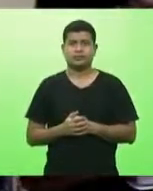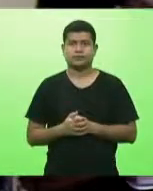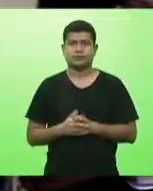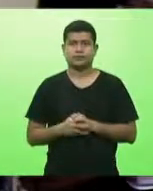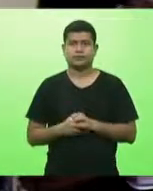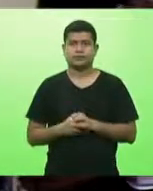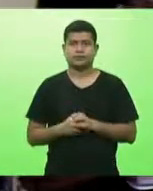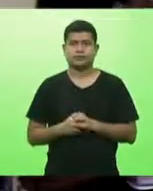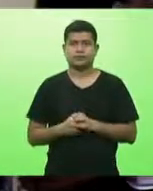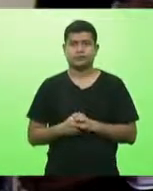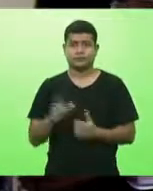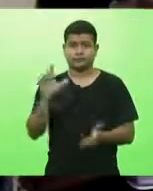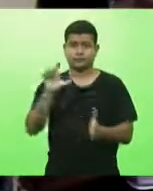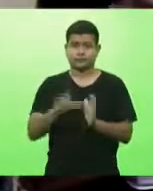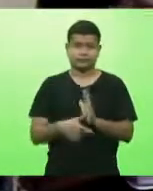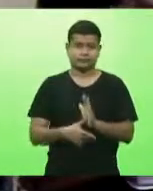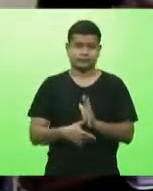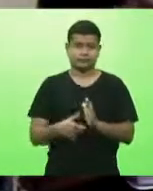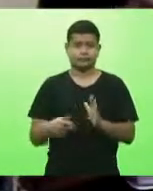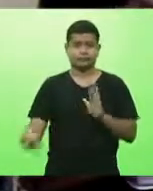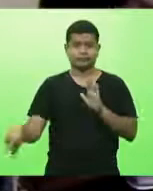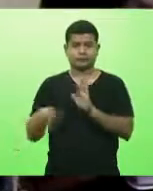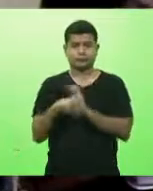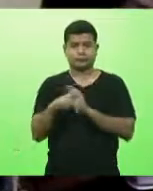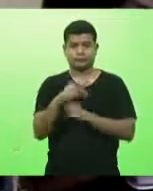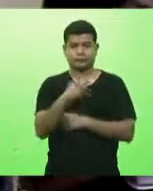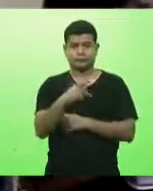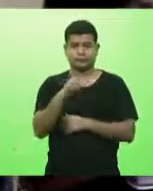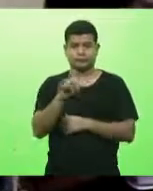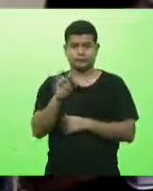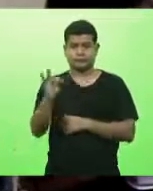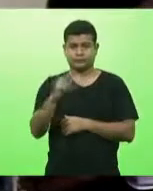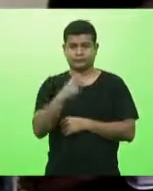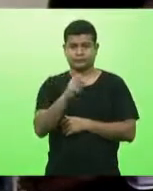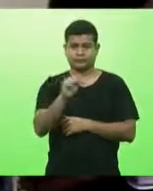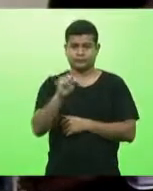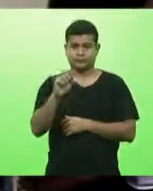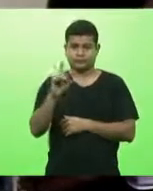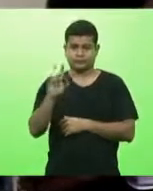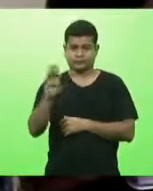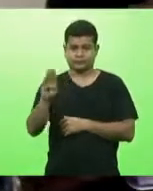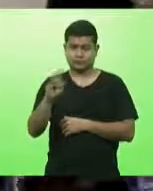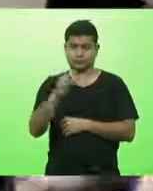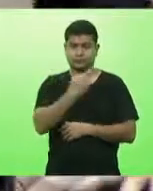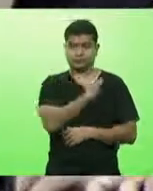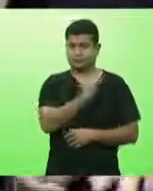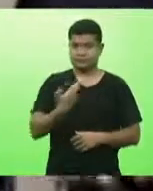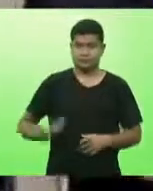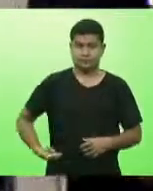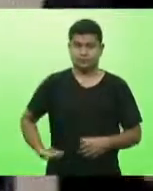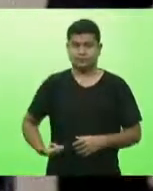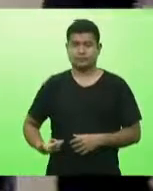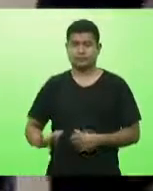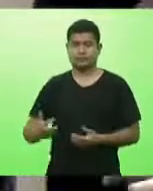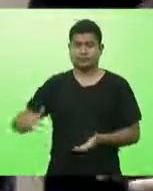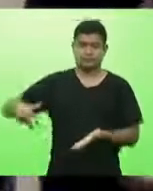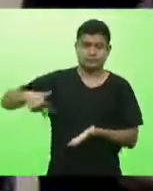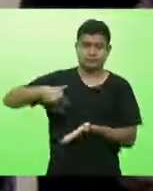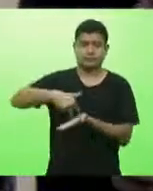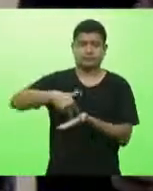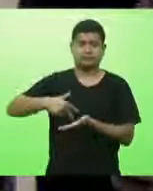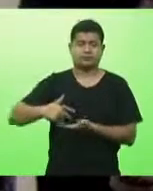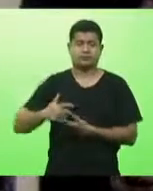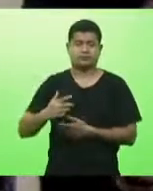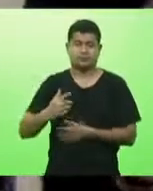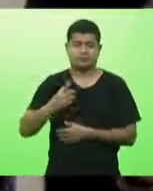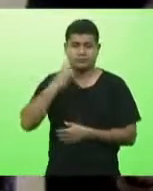próximo horário pertence ao bloco PDT PSDB e republicanos fará uso da palavra deputado morta